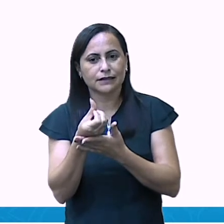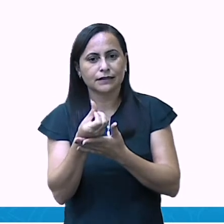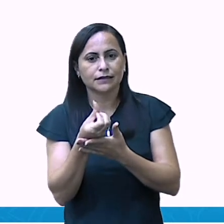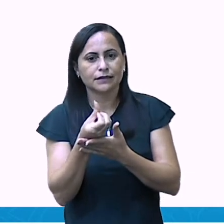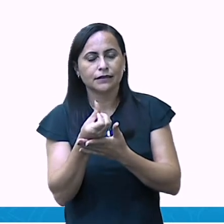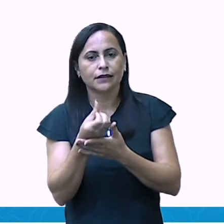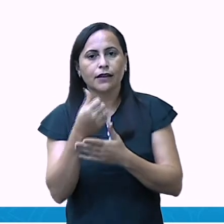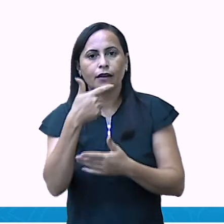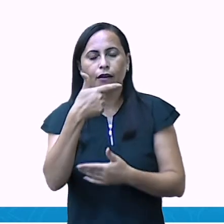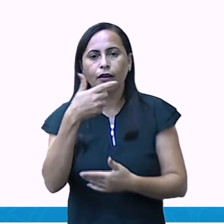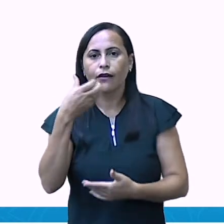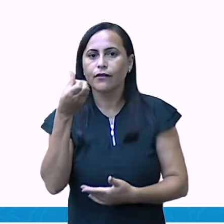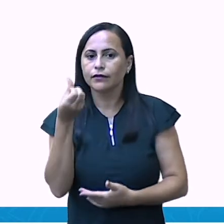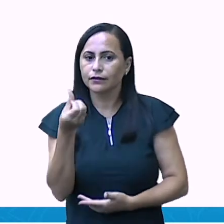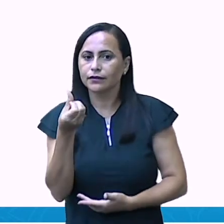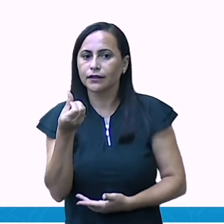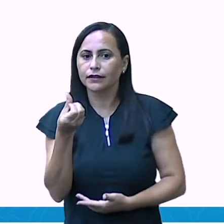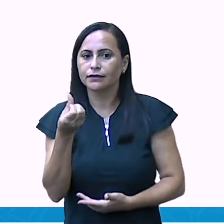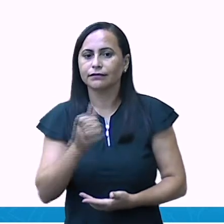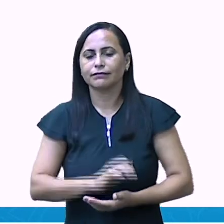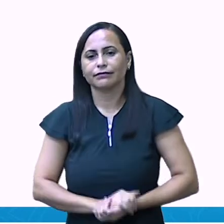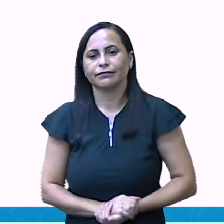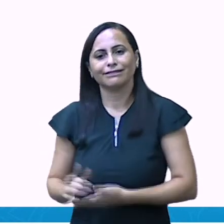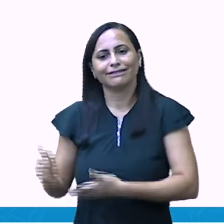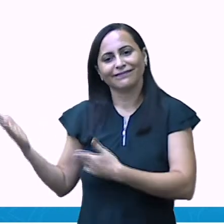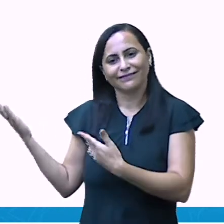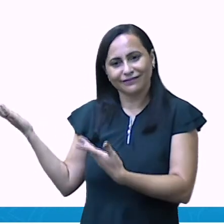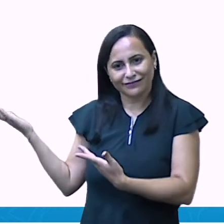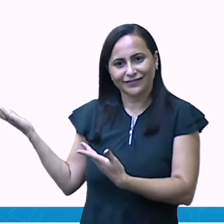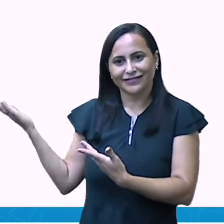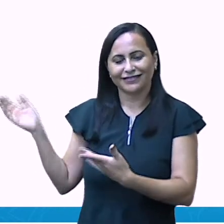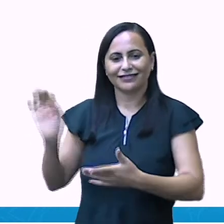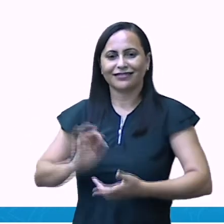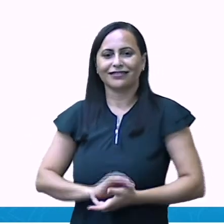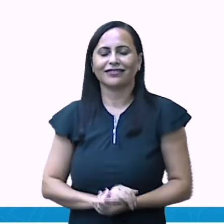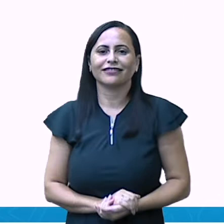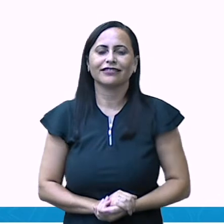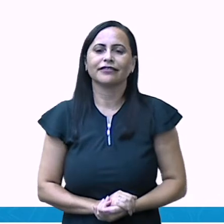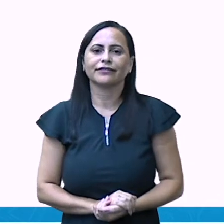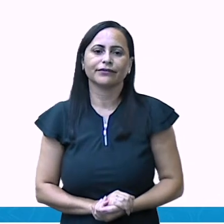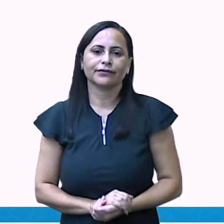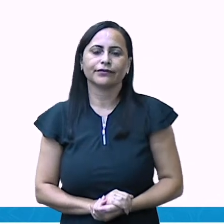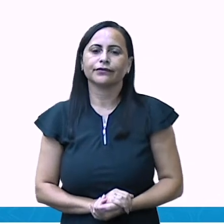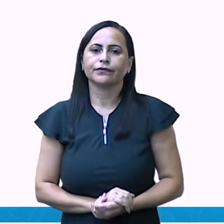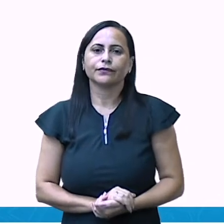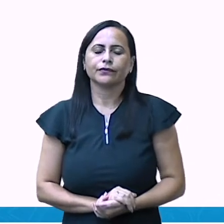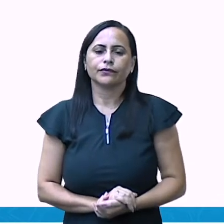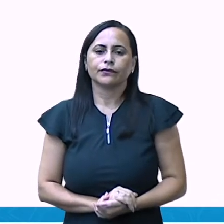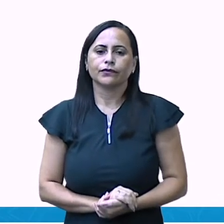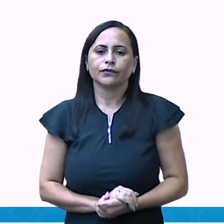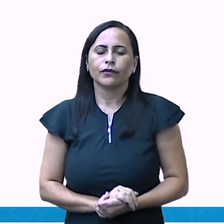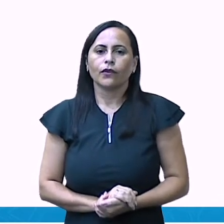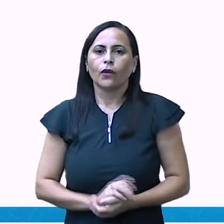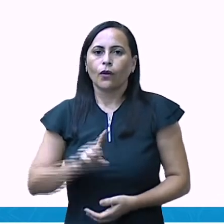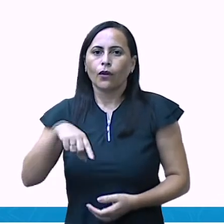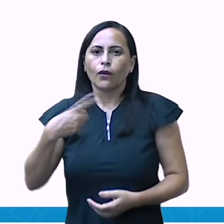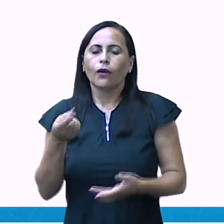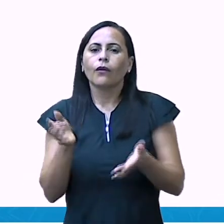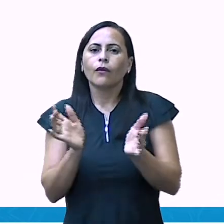representado pelo nosso material dourado? Vinte e seis. E este grupo?